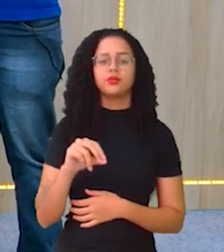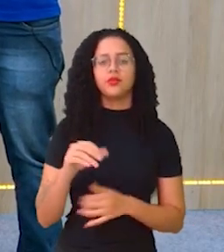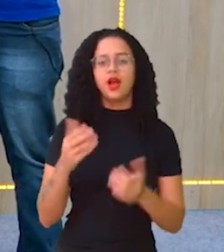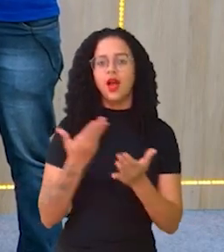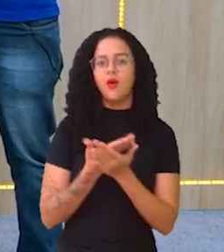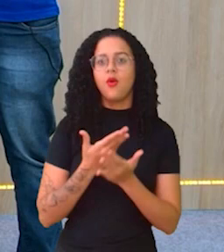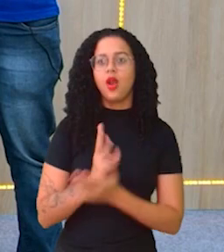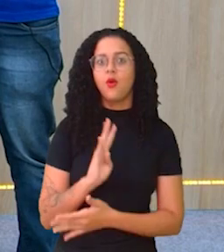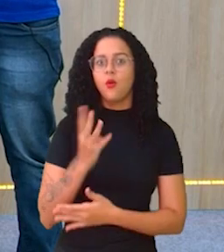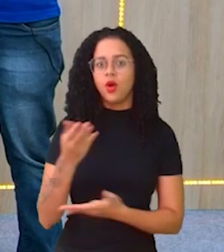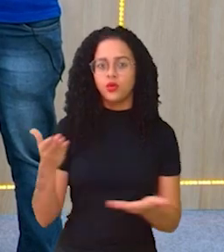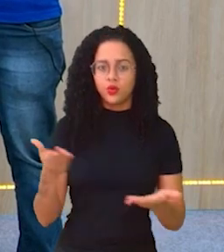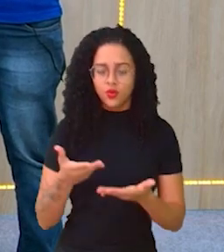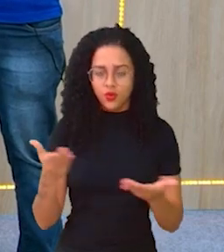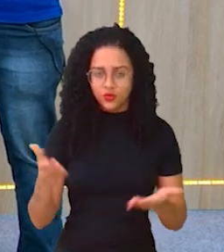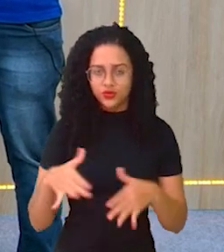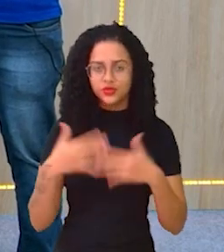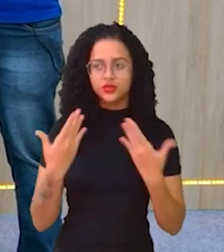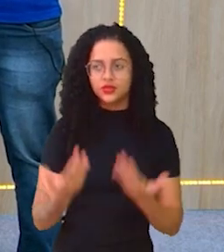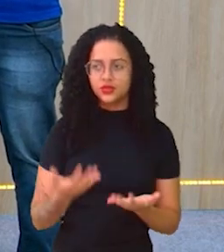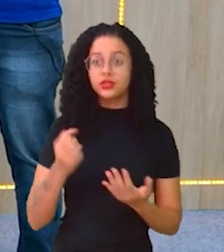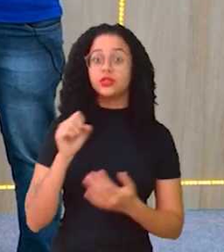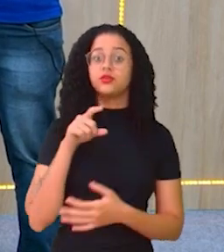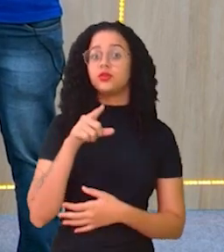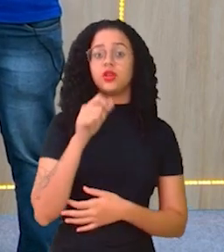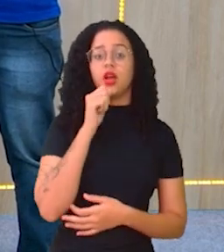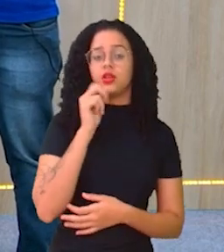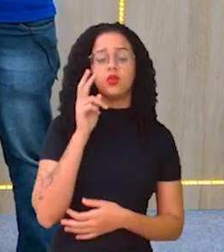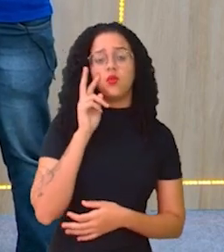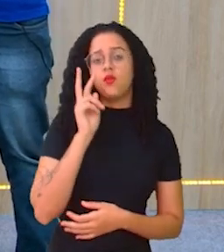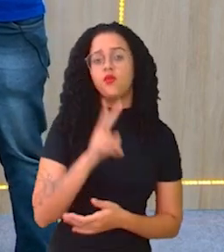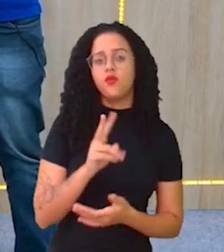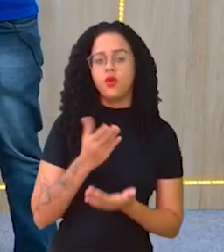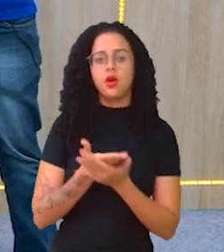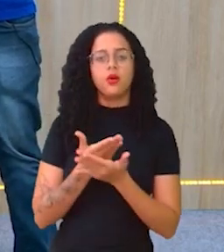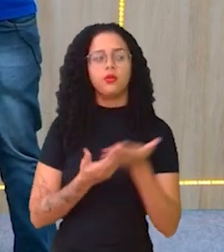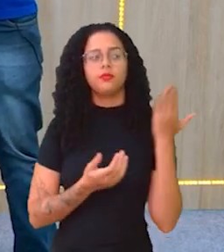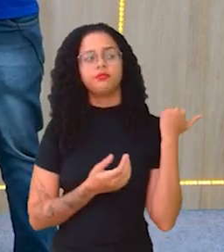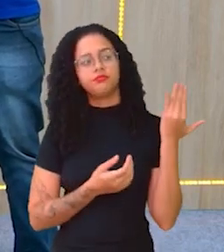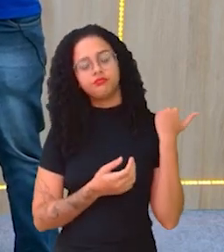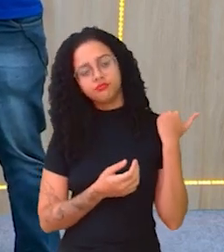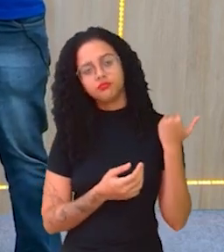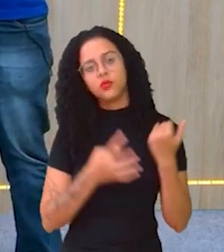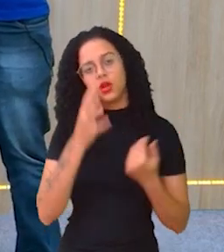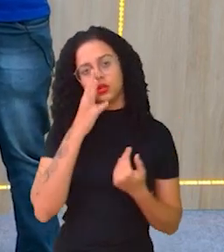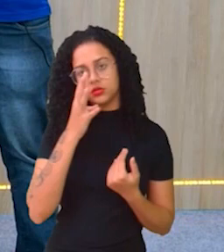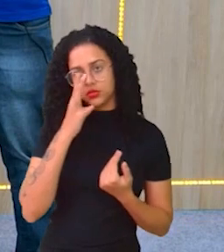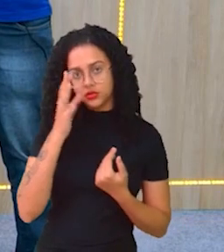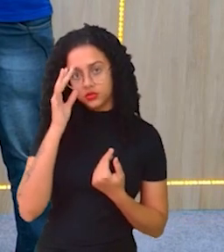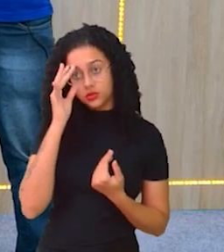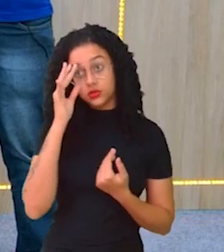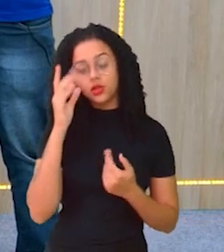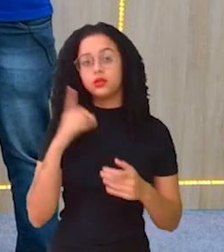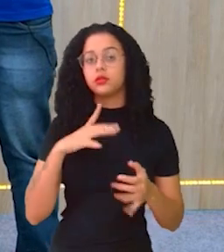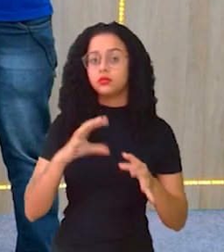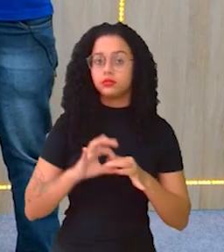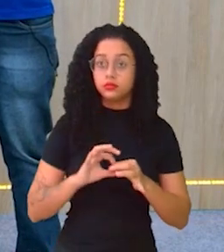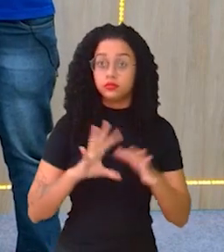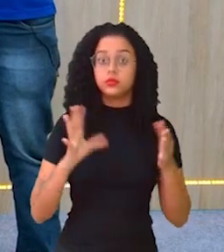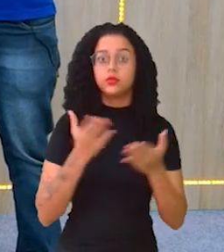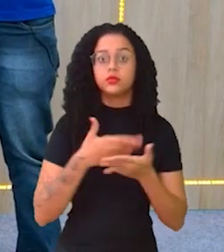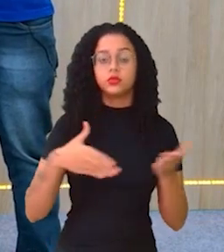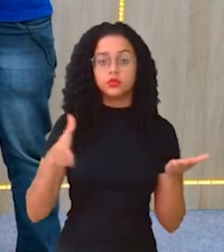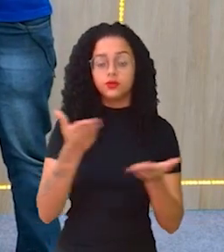aula 4 hoje, então se você ainda não viu alguma das aulas anteriores, assista, elas estão disponíveis pra vocês